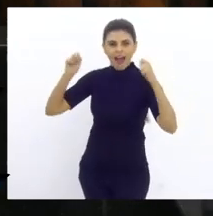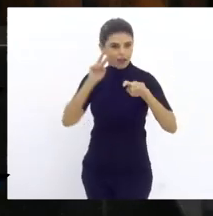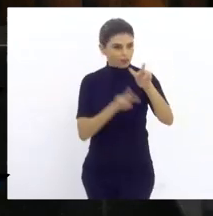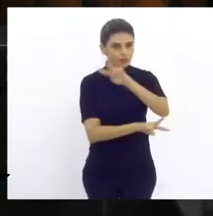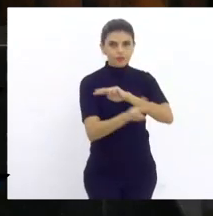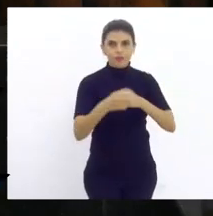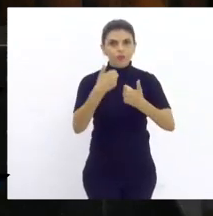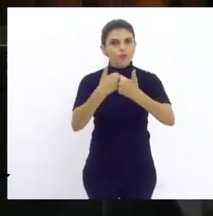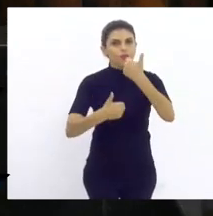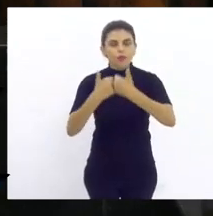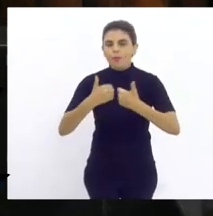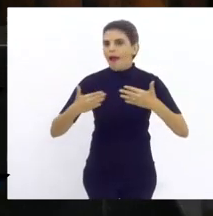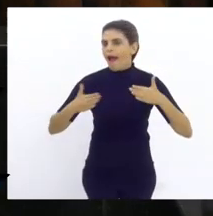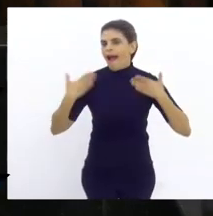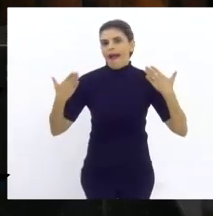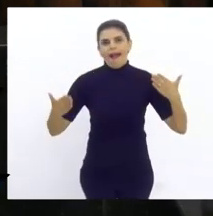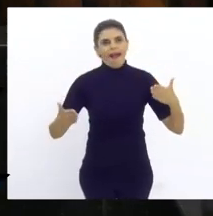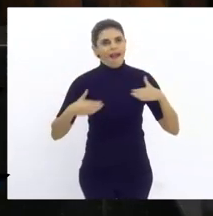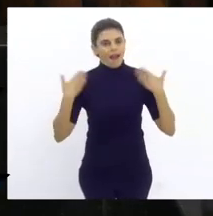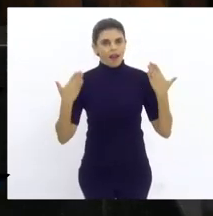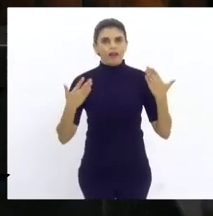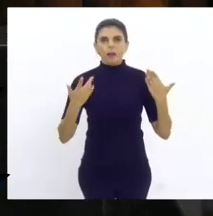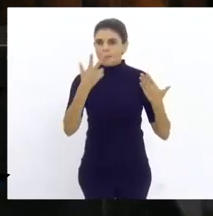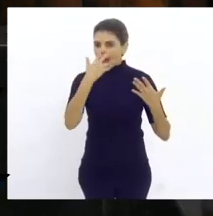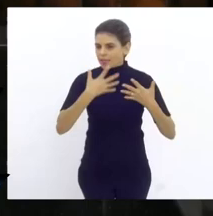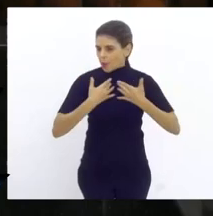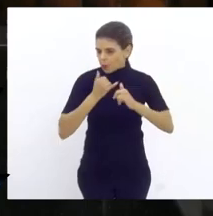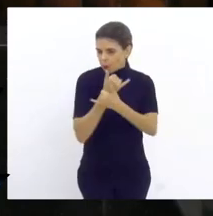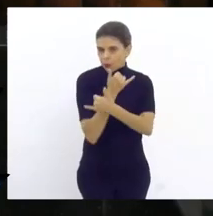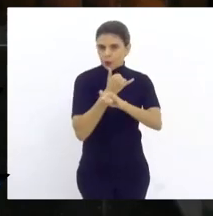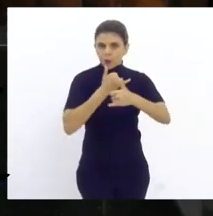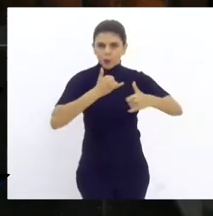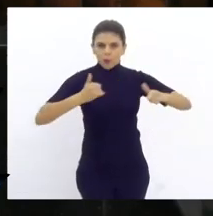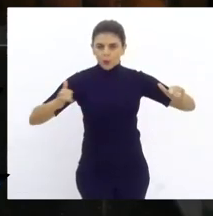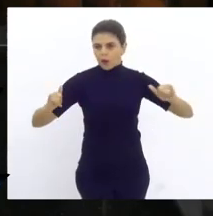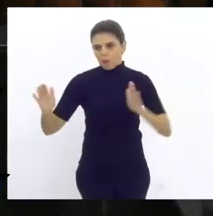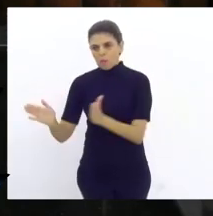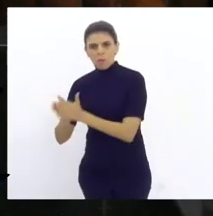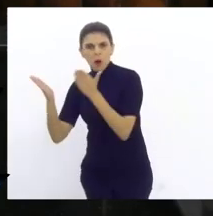alegria do futebol atingindo a todas as classes sociais.